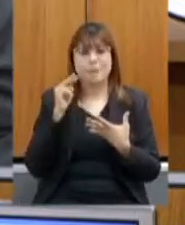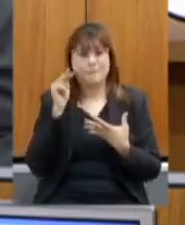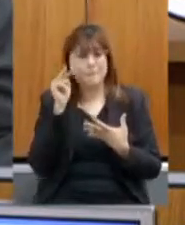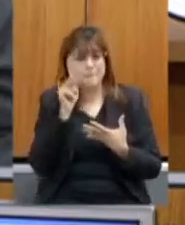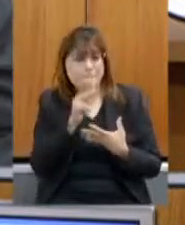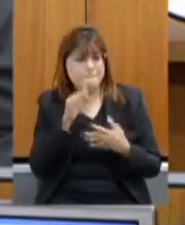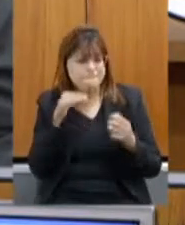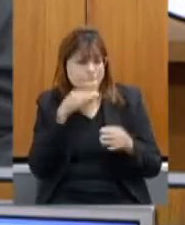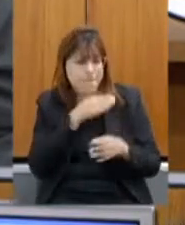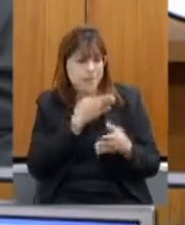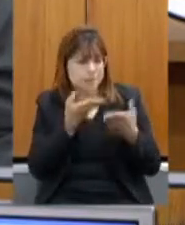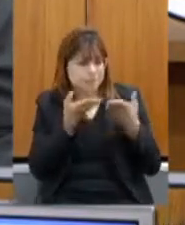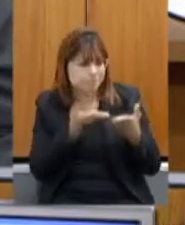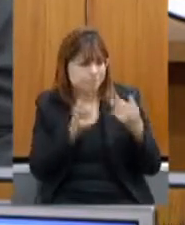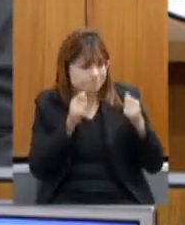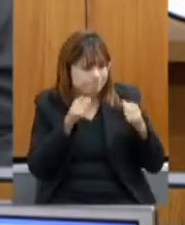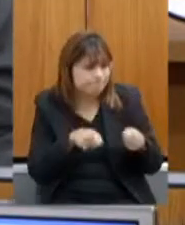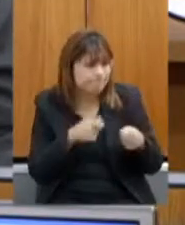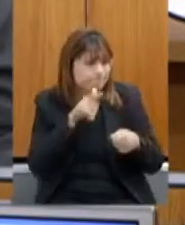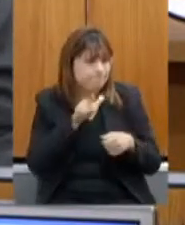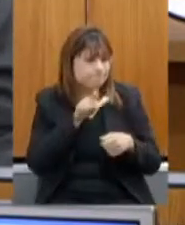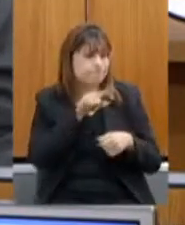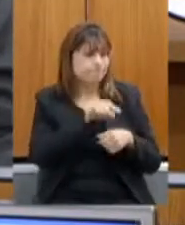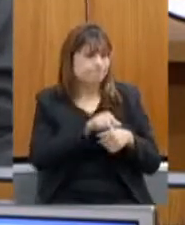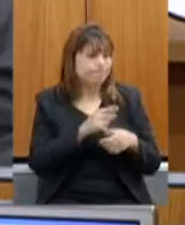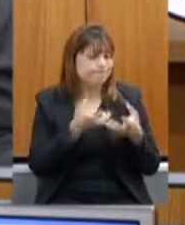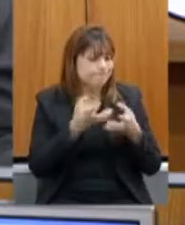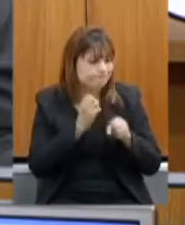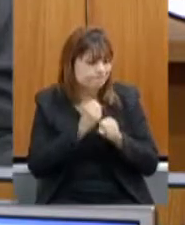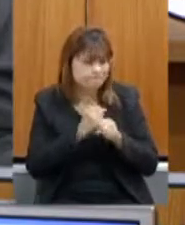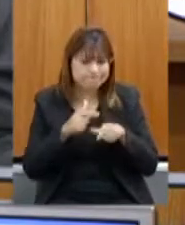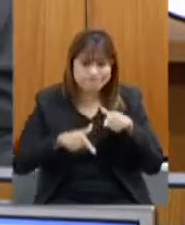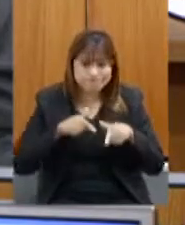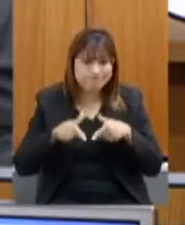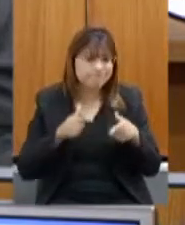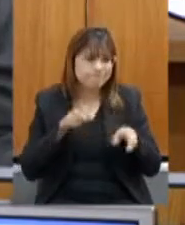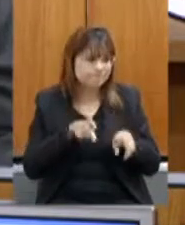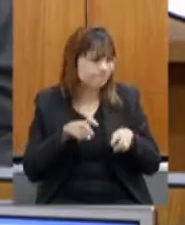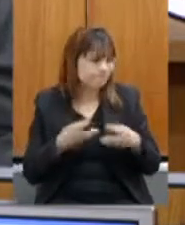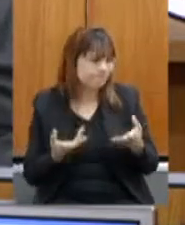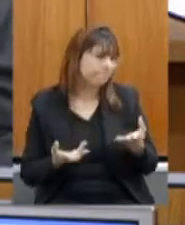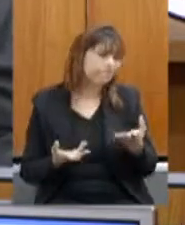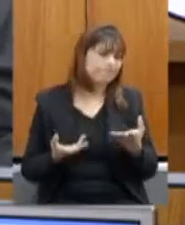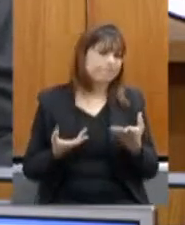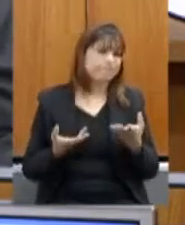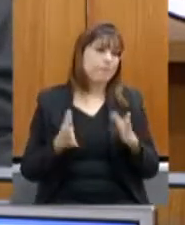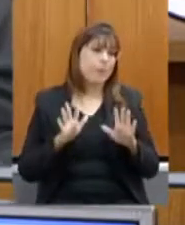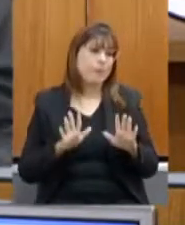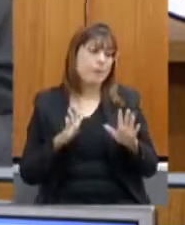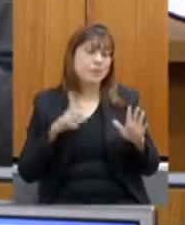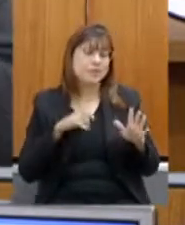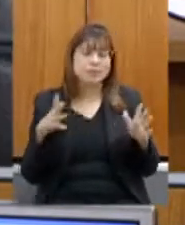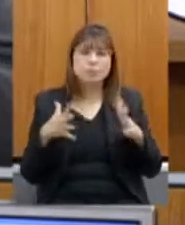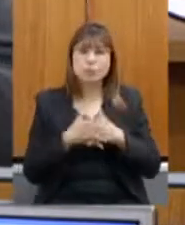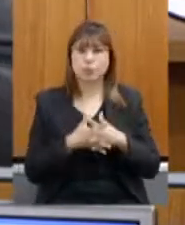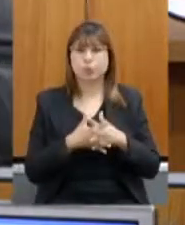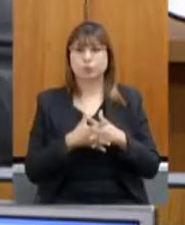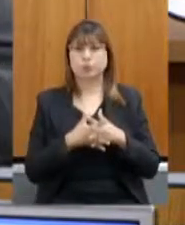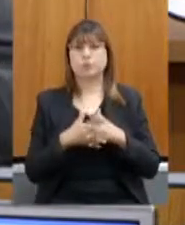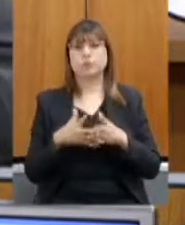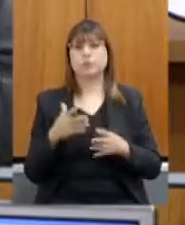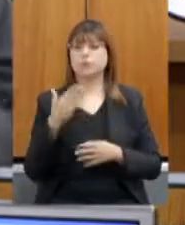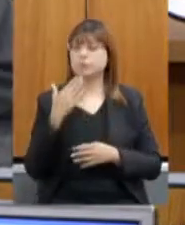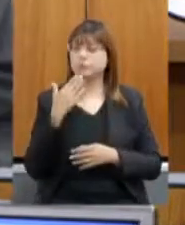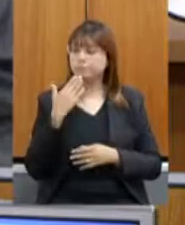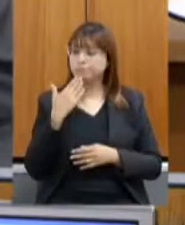quer produzir e encontra essas barreiras o meu pedido a senhora é que possa enviar essa